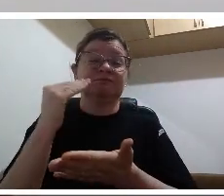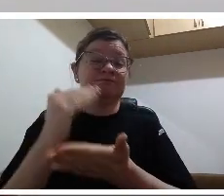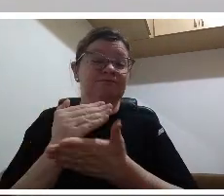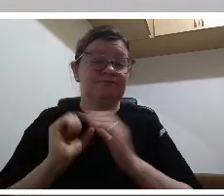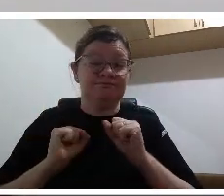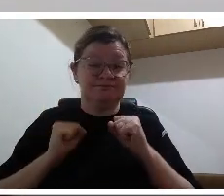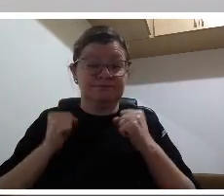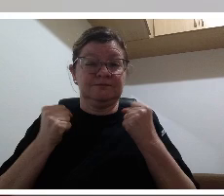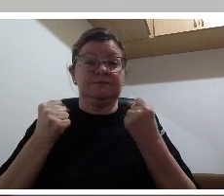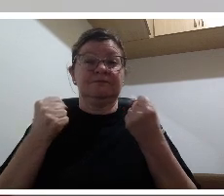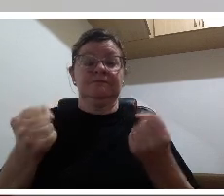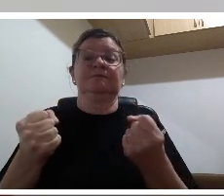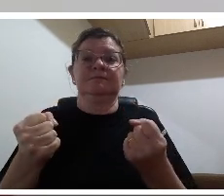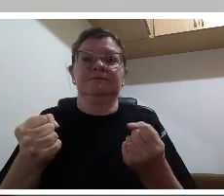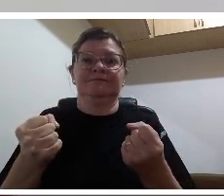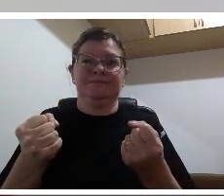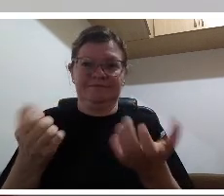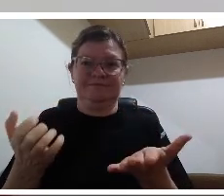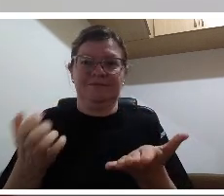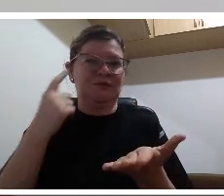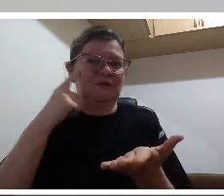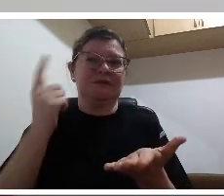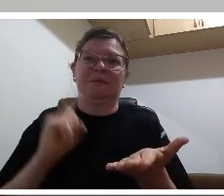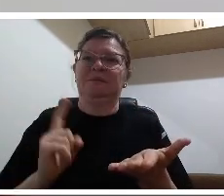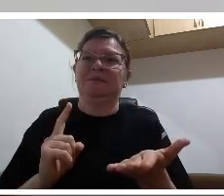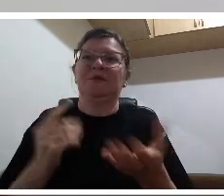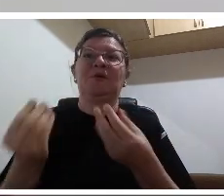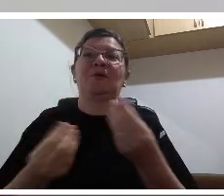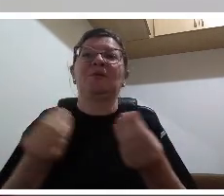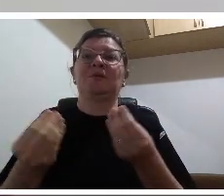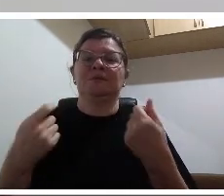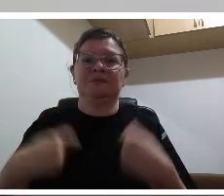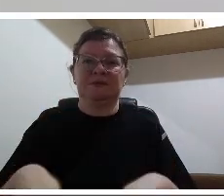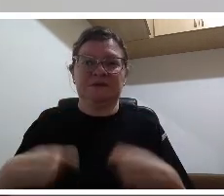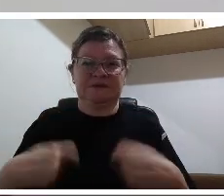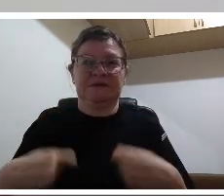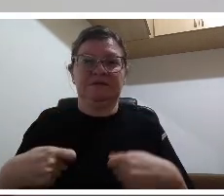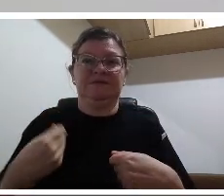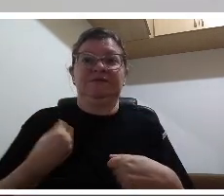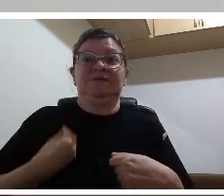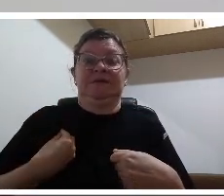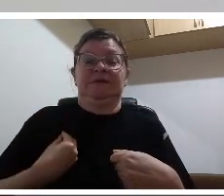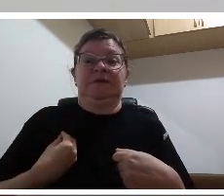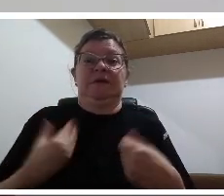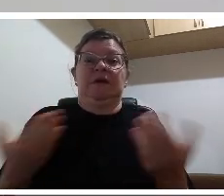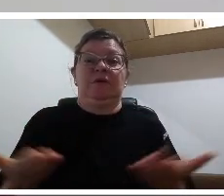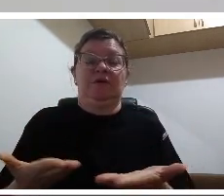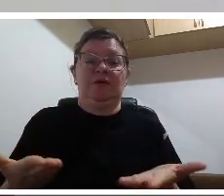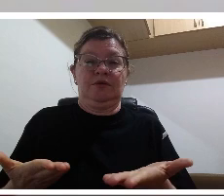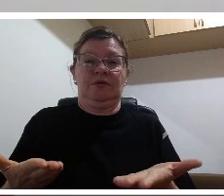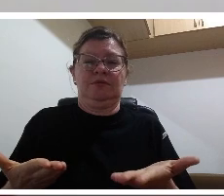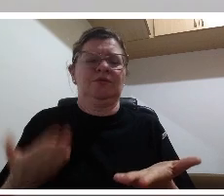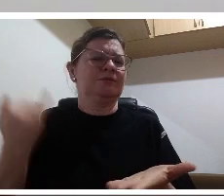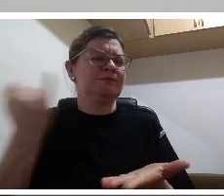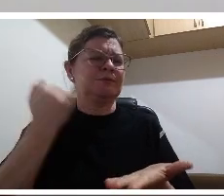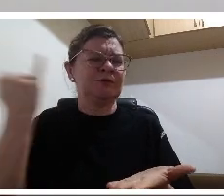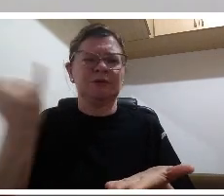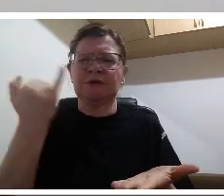que cada um de nós todos nós que estamos aqui nessa reunião que estão assistindo para que nós possamos